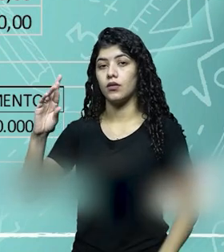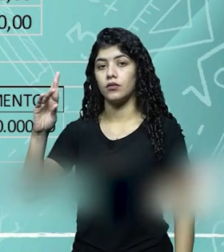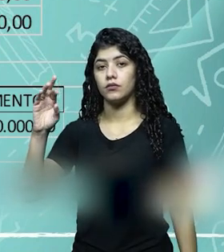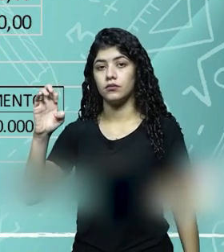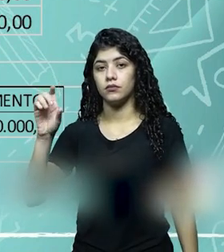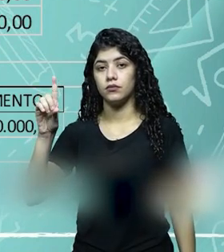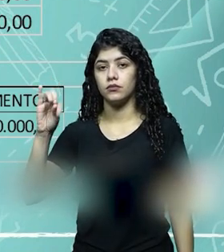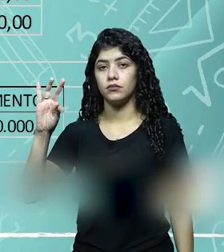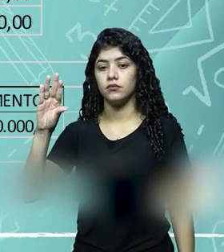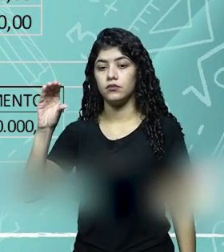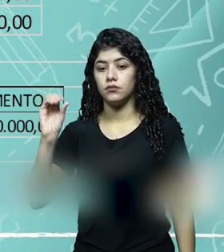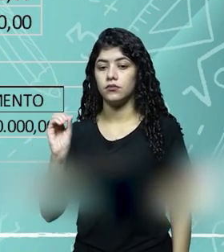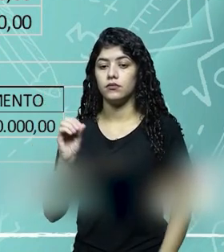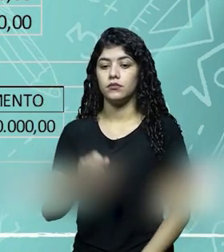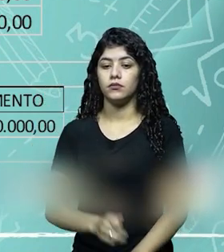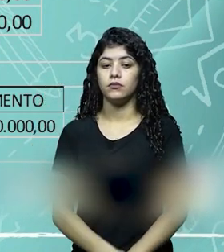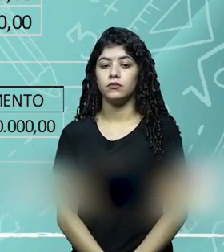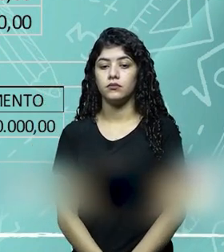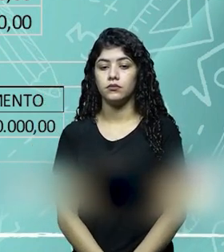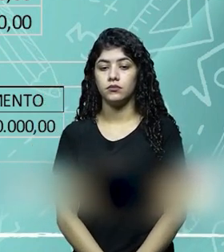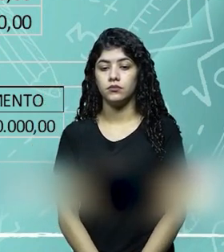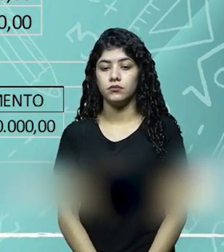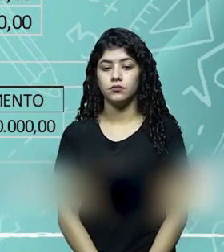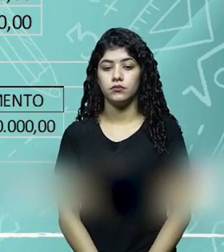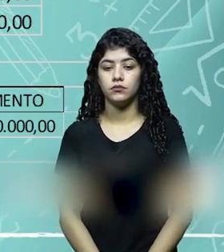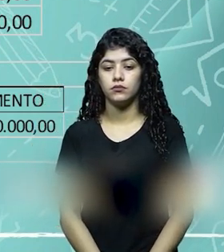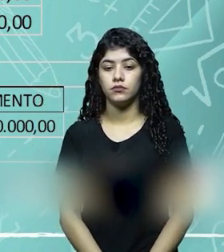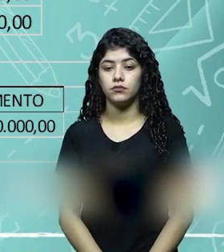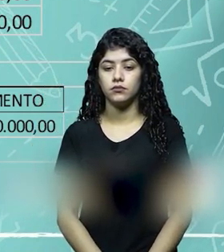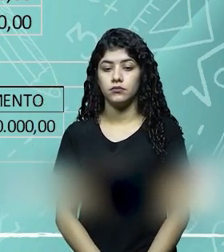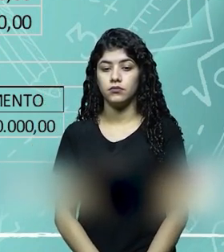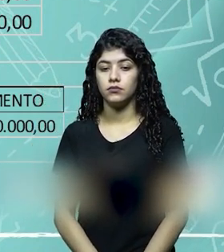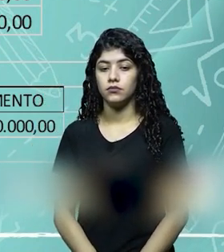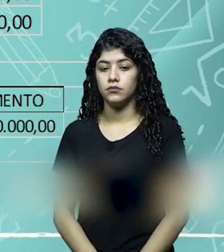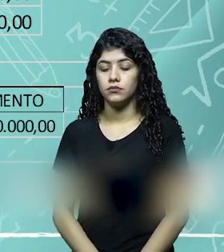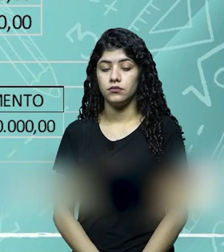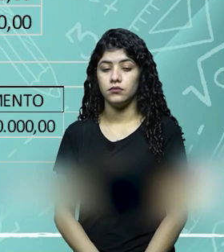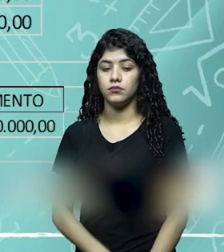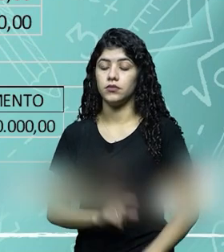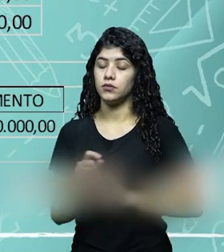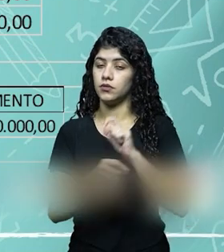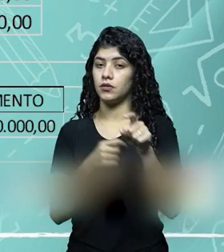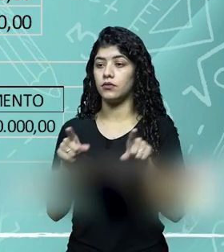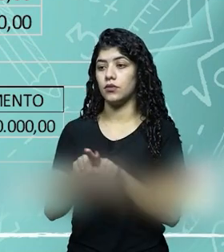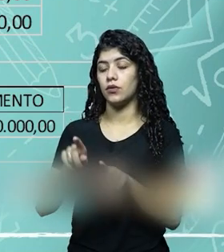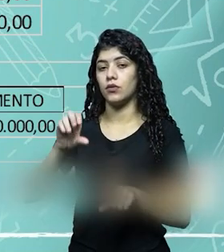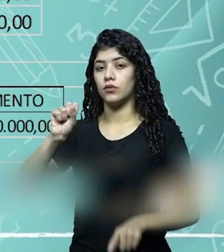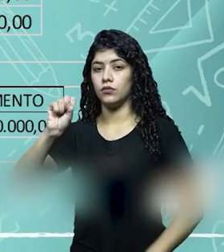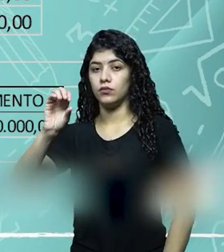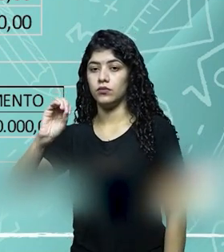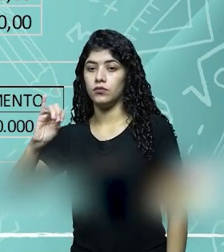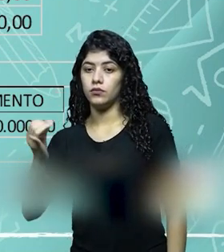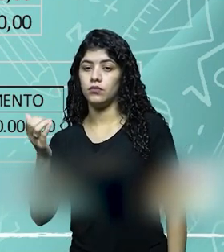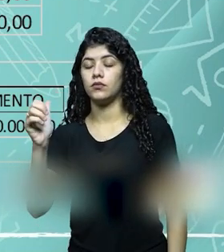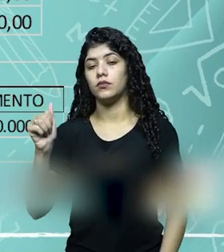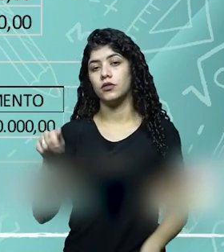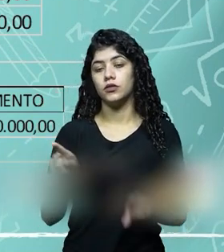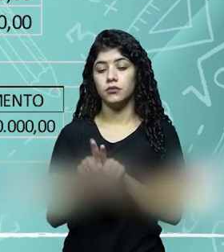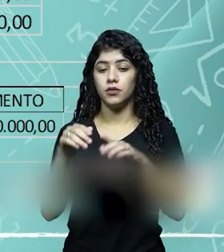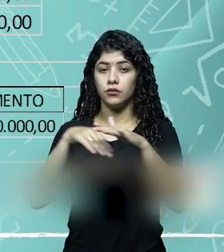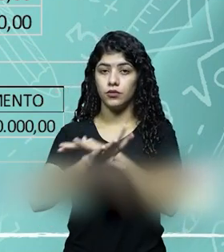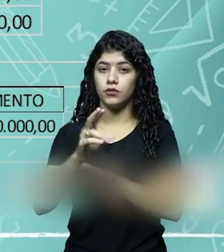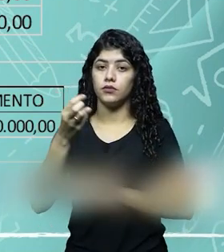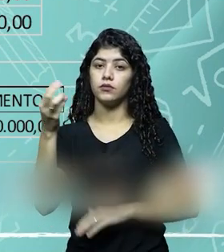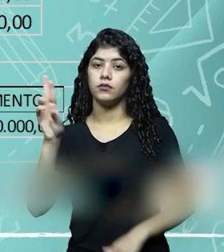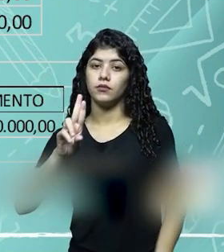né? A gente pode ver bem aqui no razonete mais embaixo, vai ter um crédito na conta cultura em andamento, no caso soja, e que está dentro do grupo de